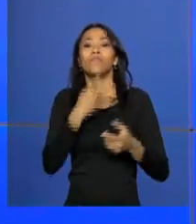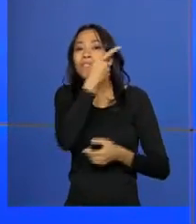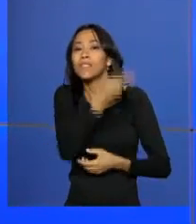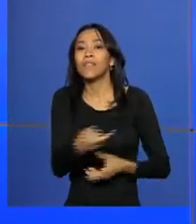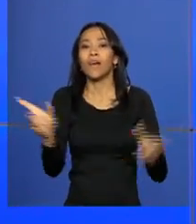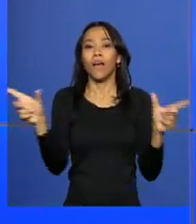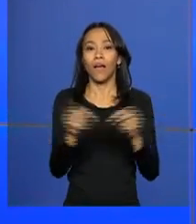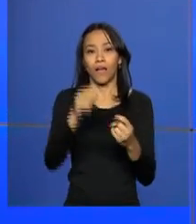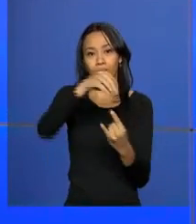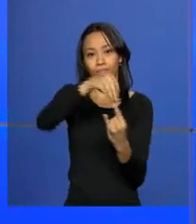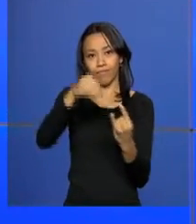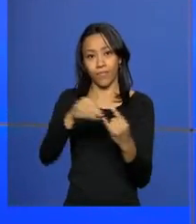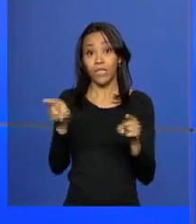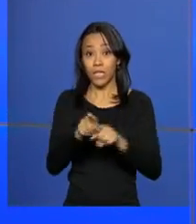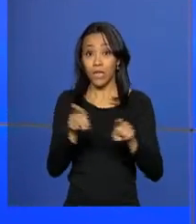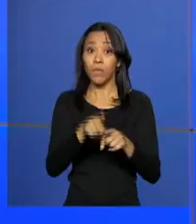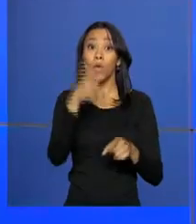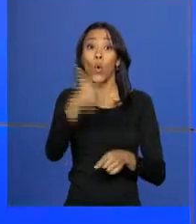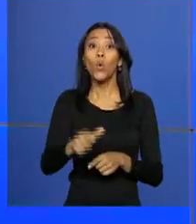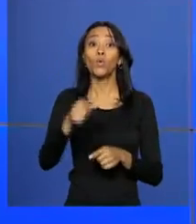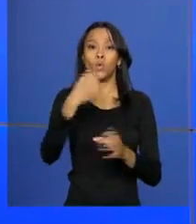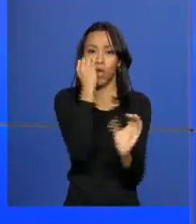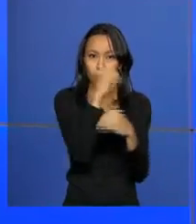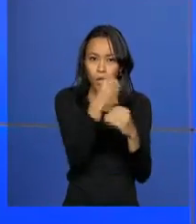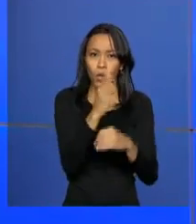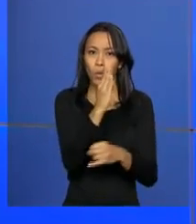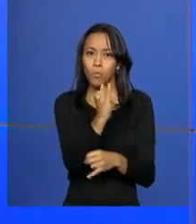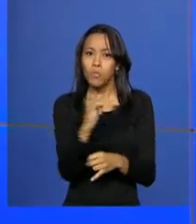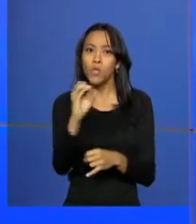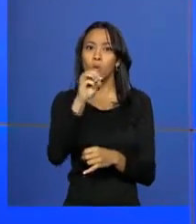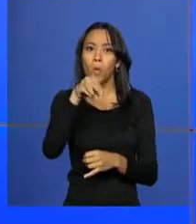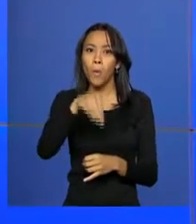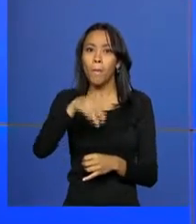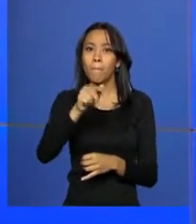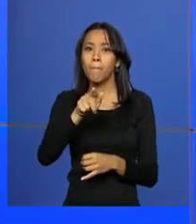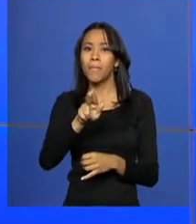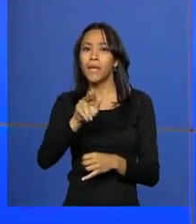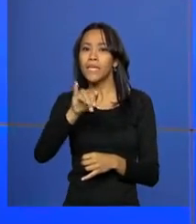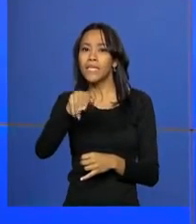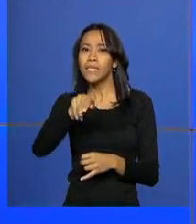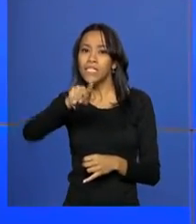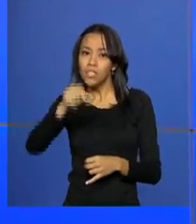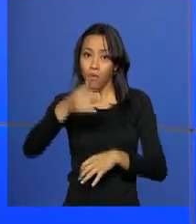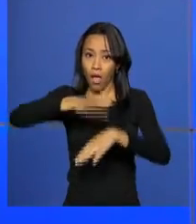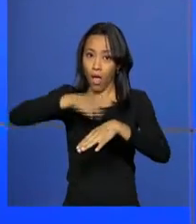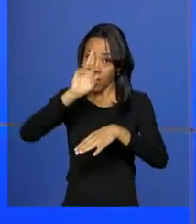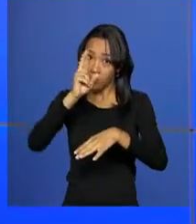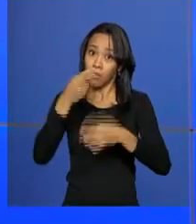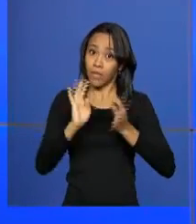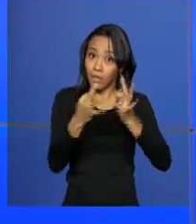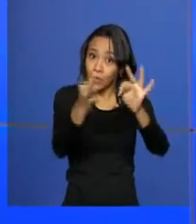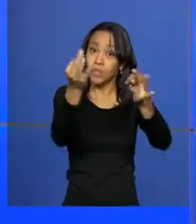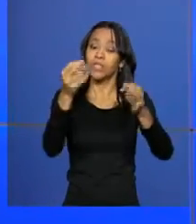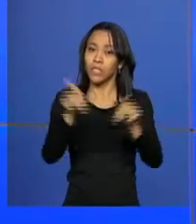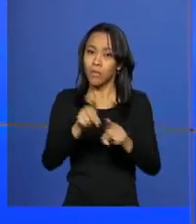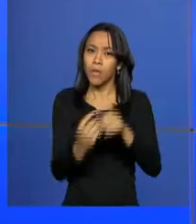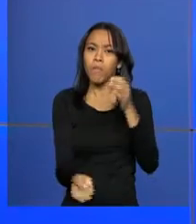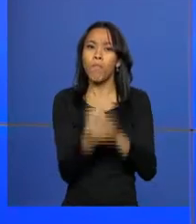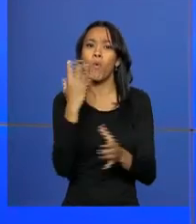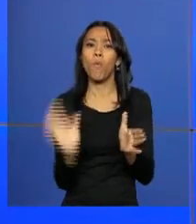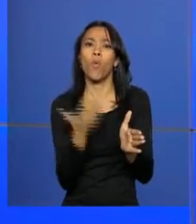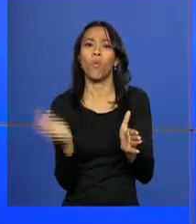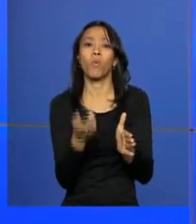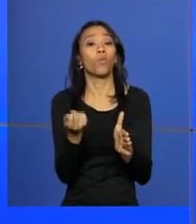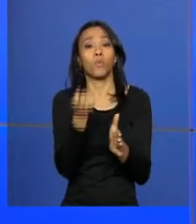e o laboratório do Instituto Biomanguinhos, responsável pelo desenvolvimento tecnológico e produção de vacina. Depois,